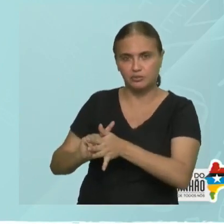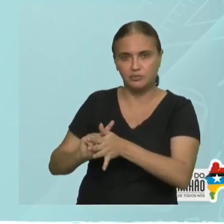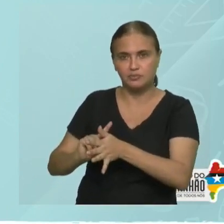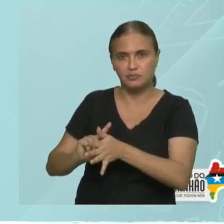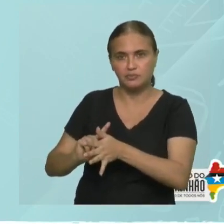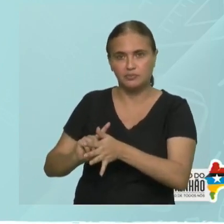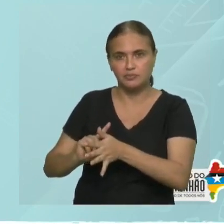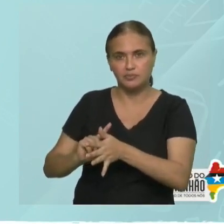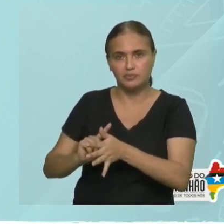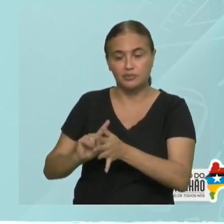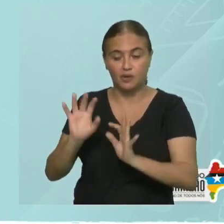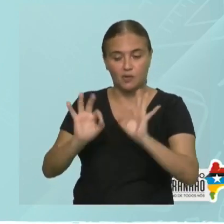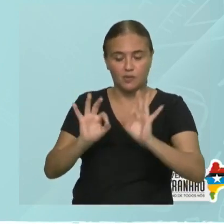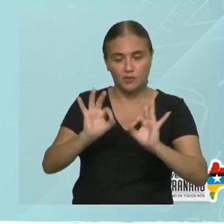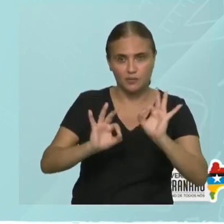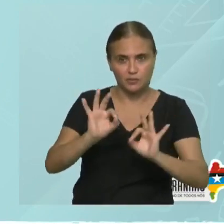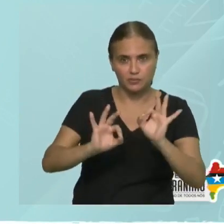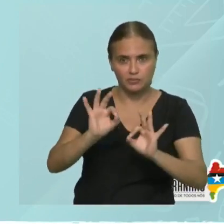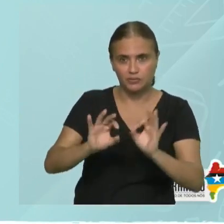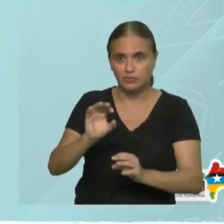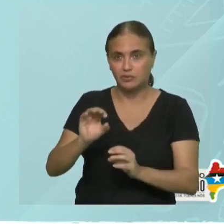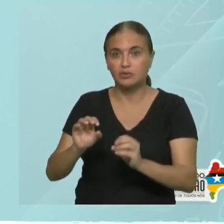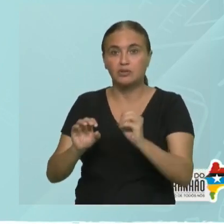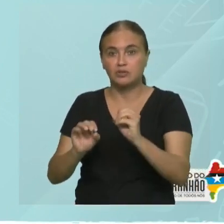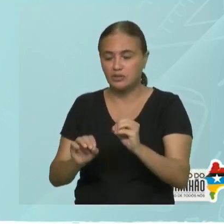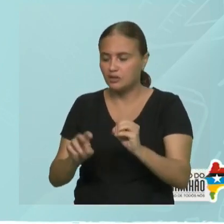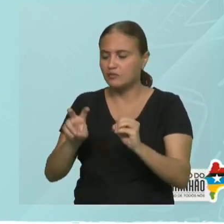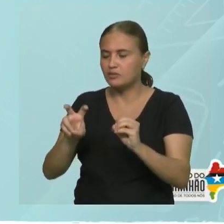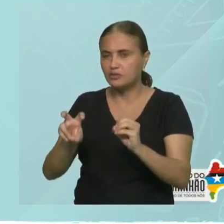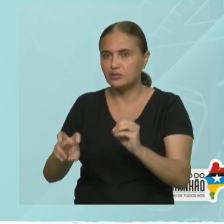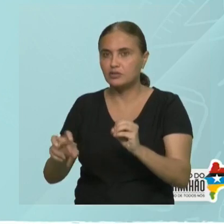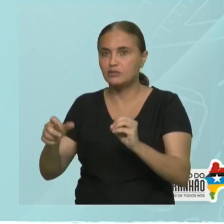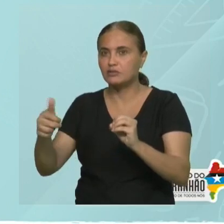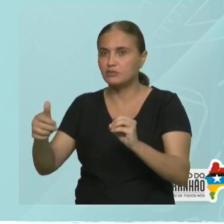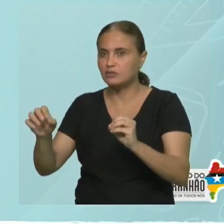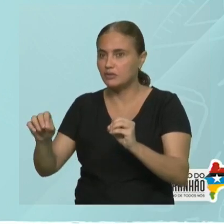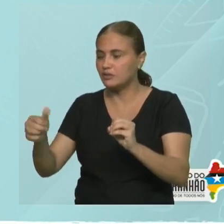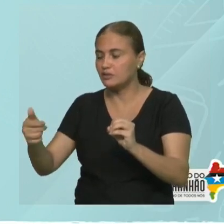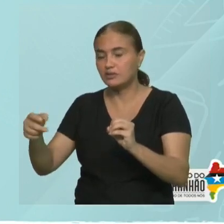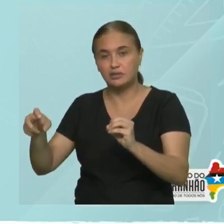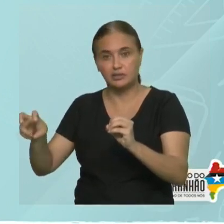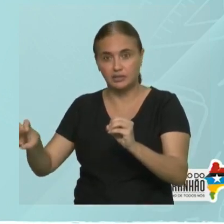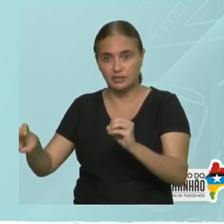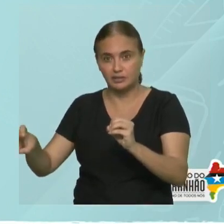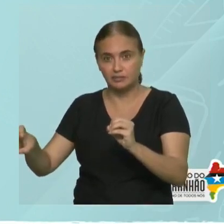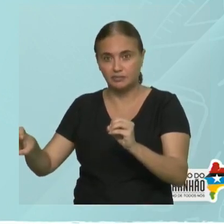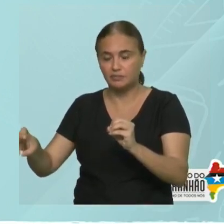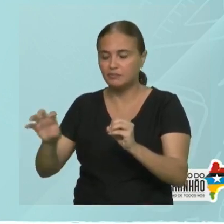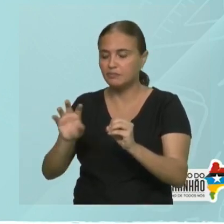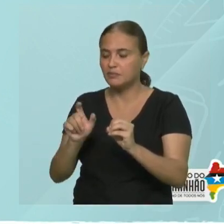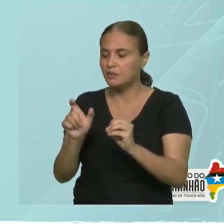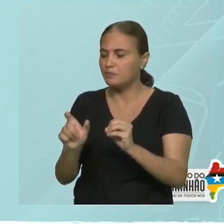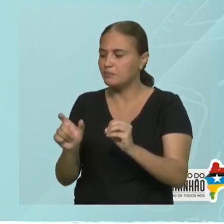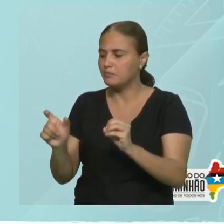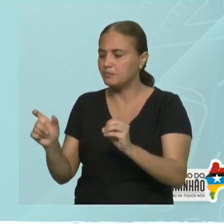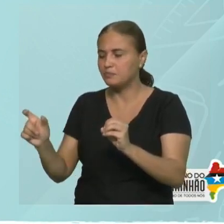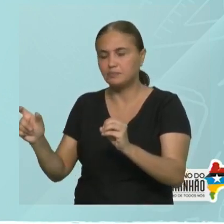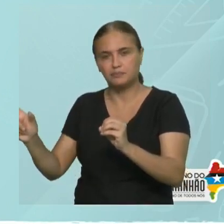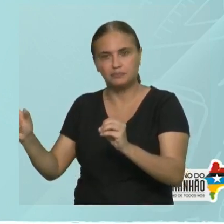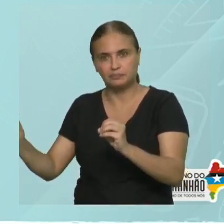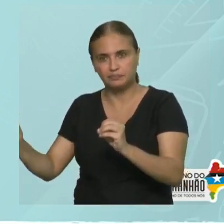Essa aqui está graduada assim. 0, 5, 10, 15. Ou seja, de 5 e 5. E eu